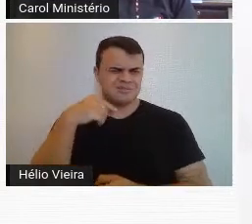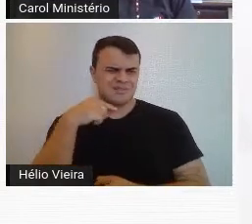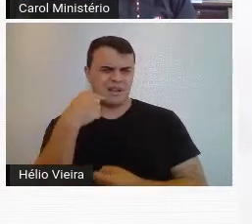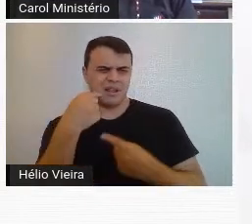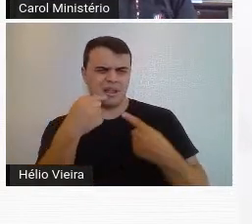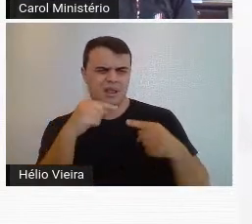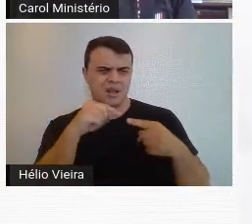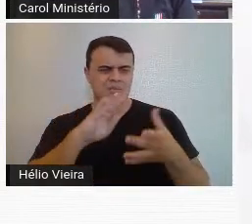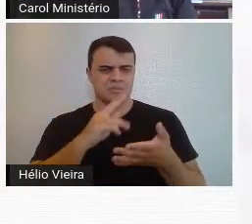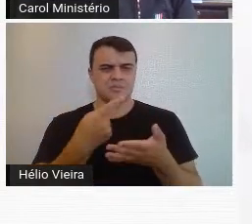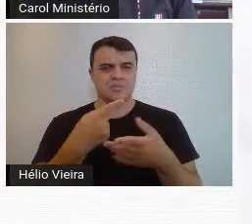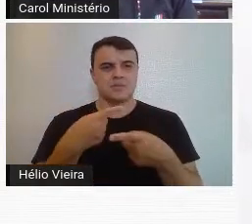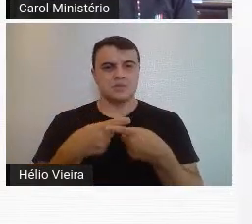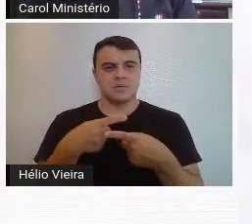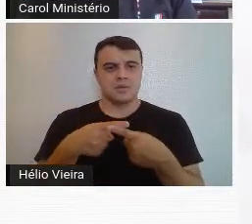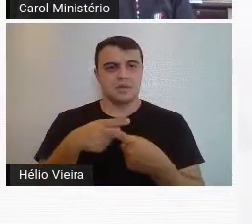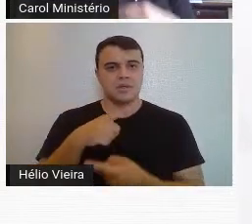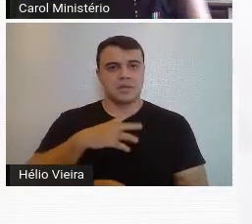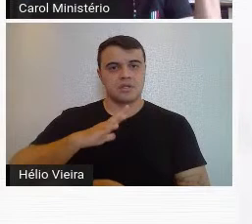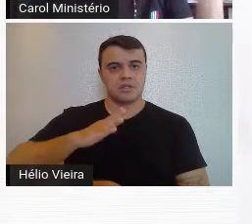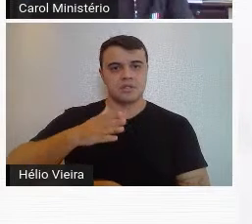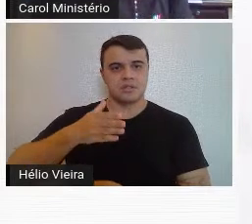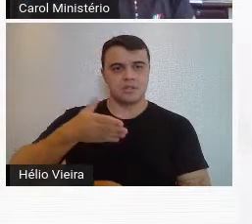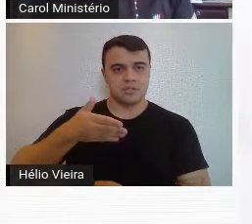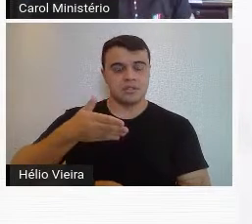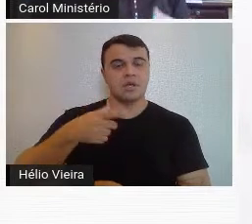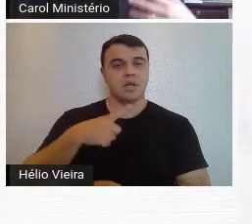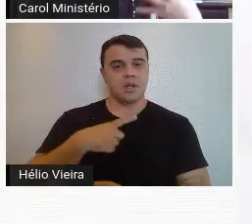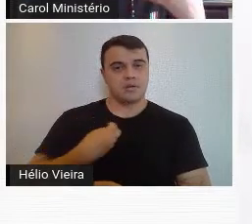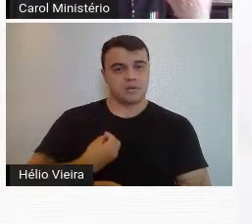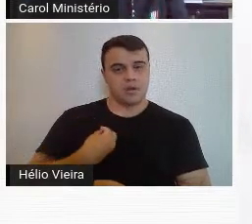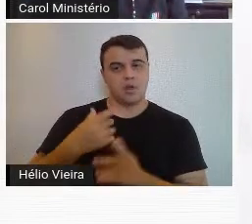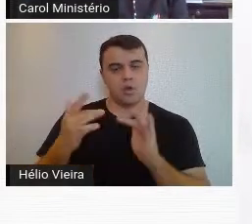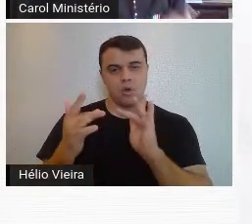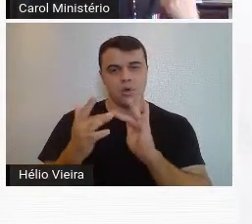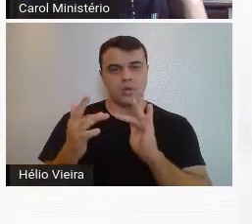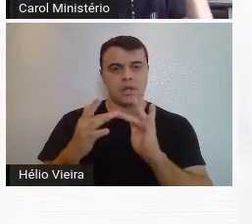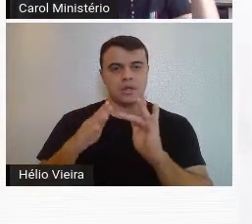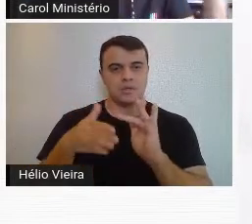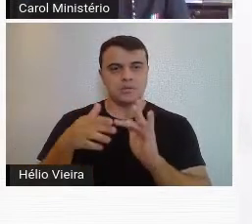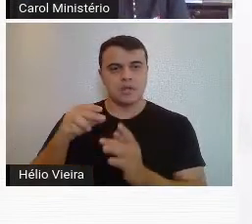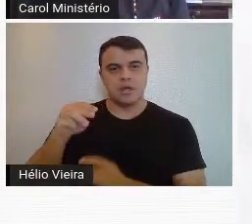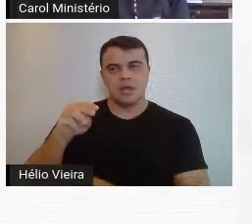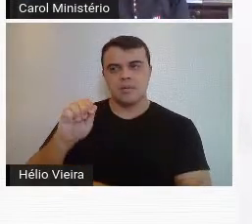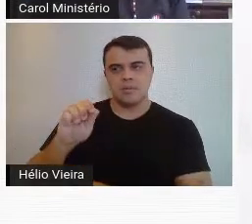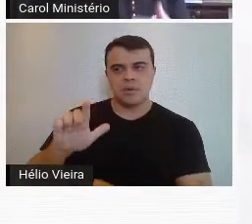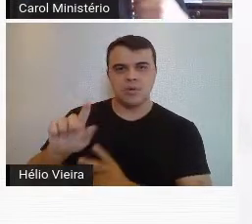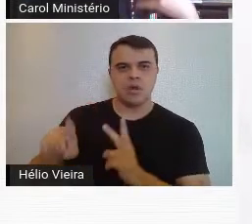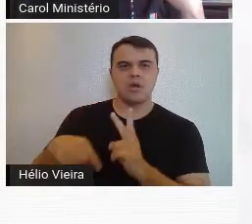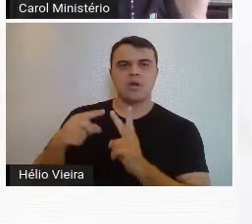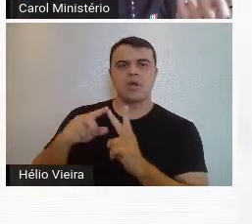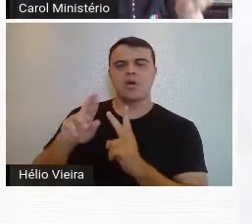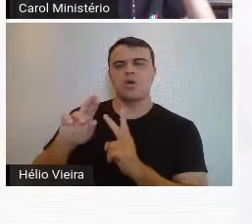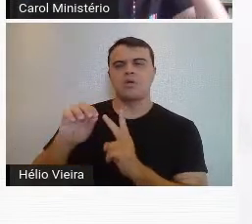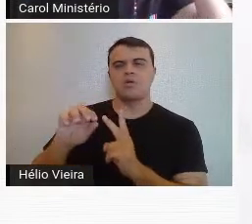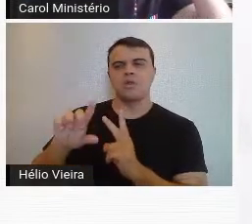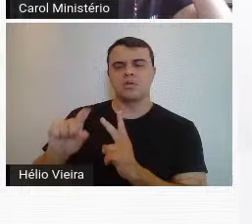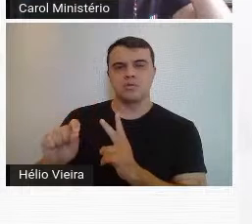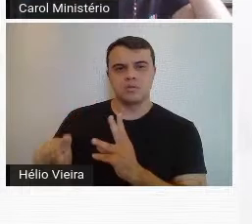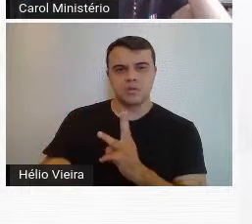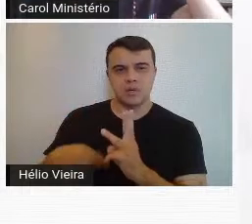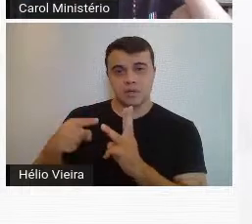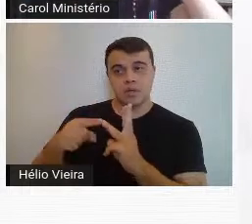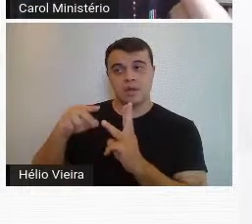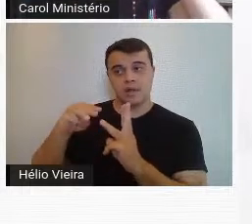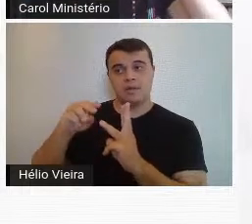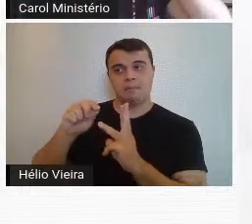Belo Horizonte, mas ela já estava em contato com o Manuel Bandeira, com o Ronald de Carvalho, com o próprio Mário